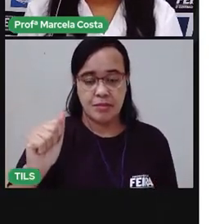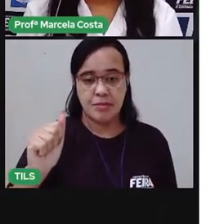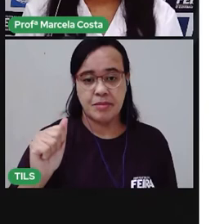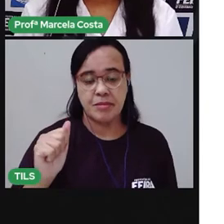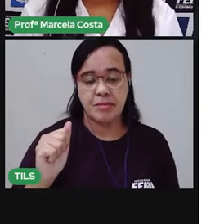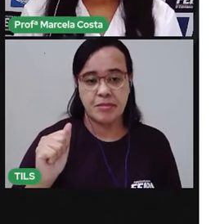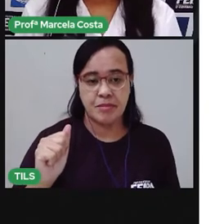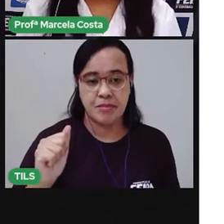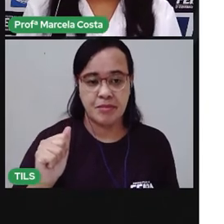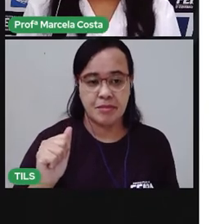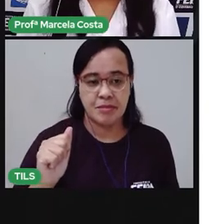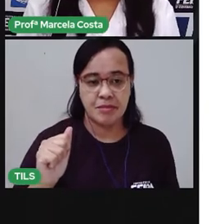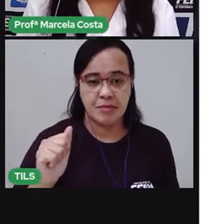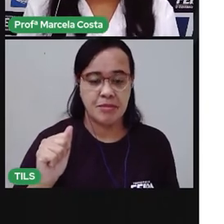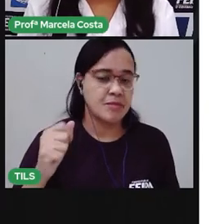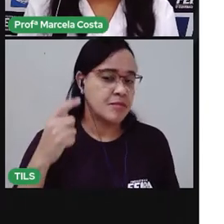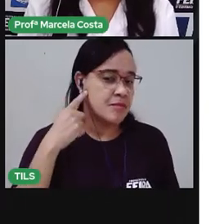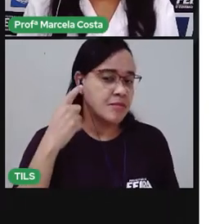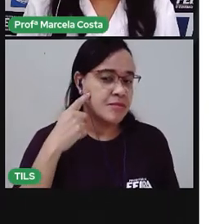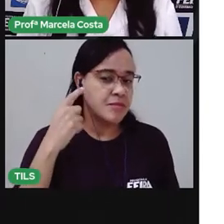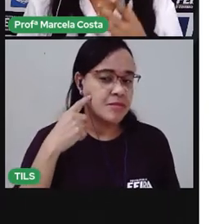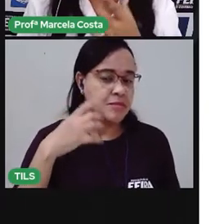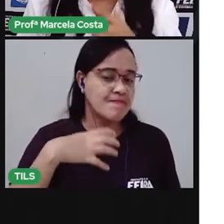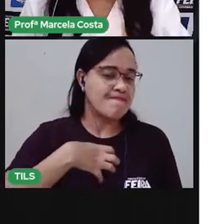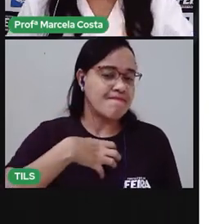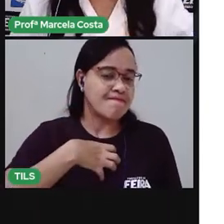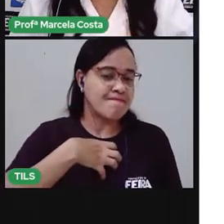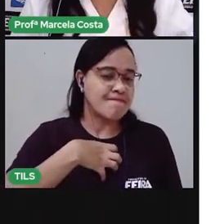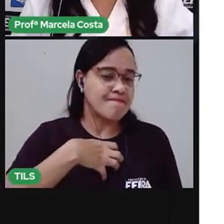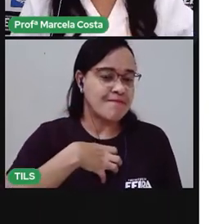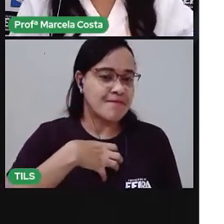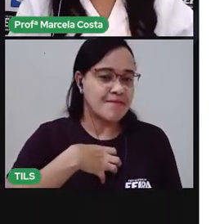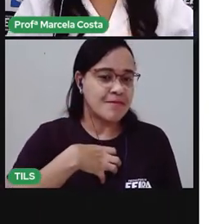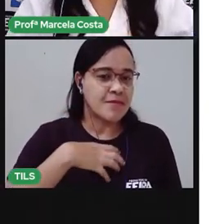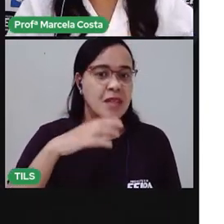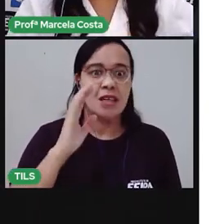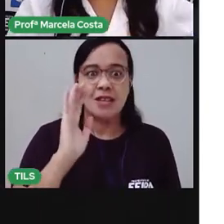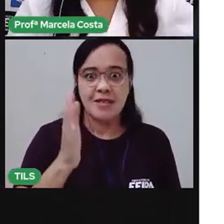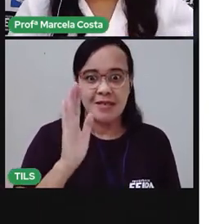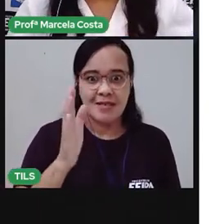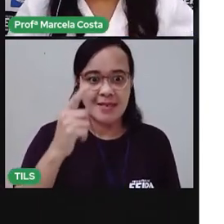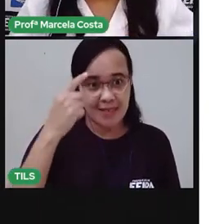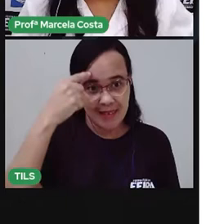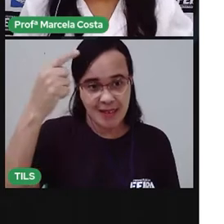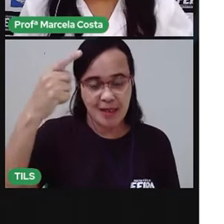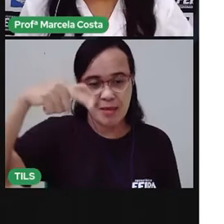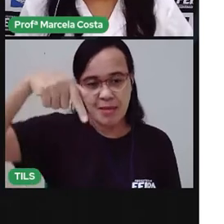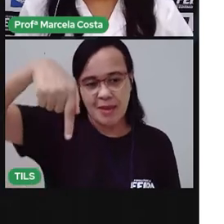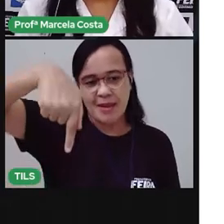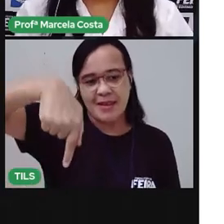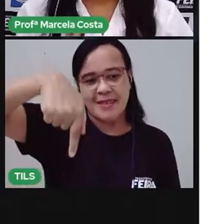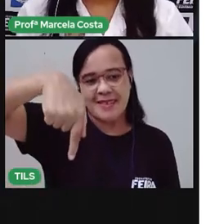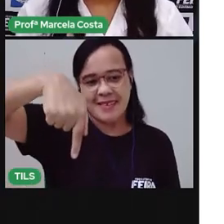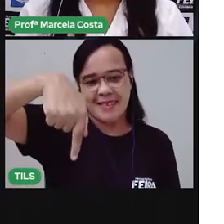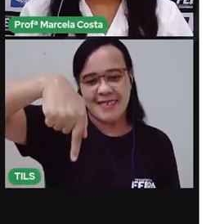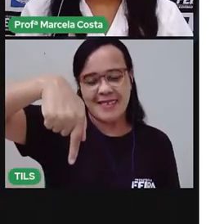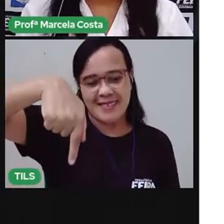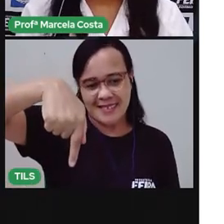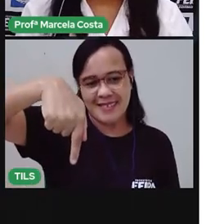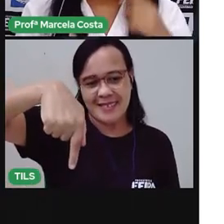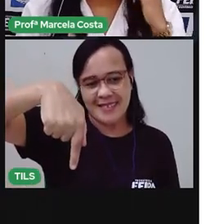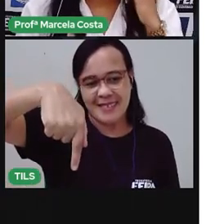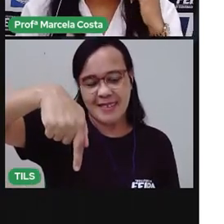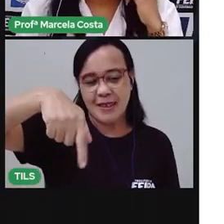É o som de que, né? Mas a gente já viu em outra aula que esse que,